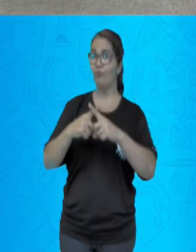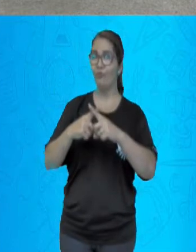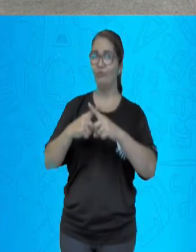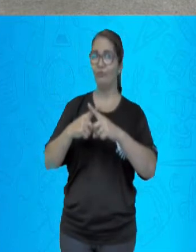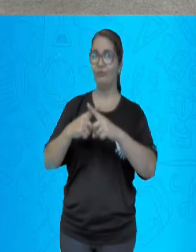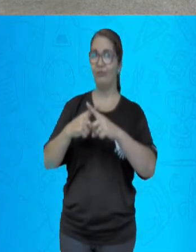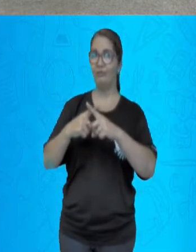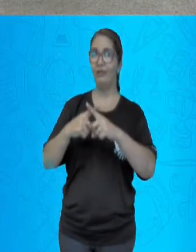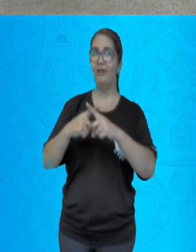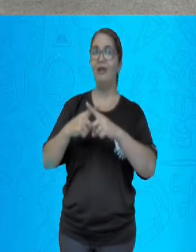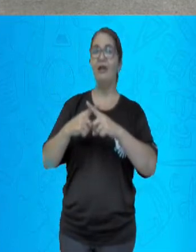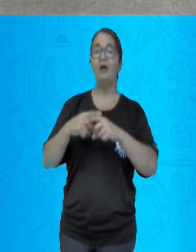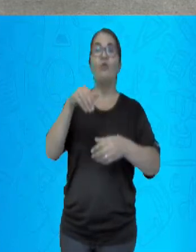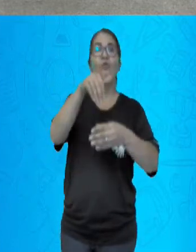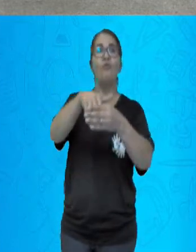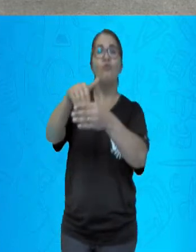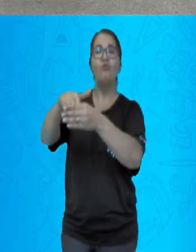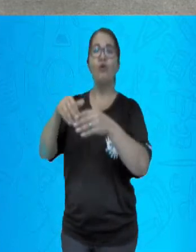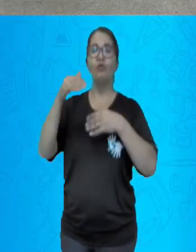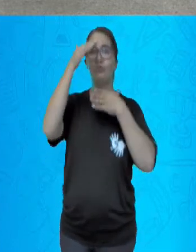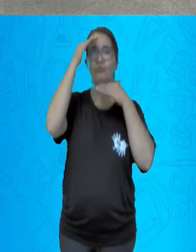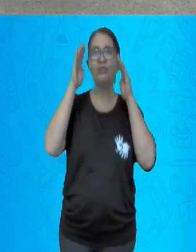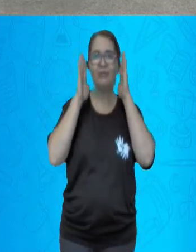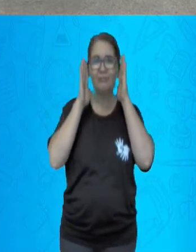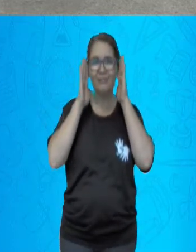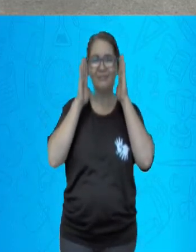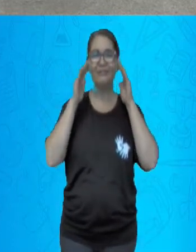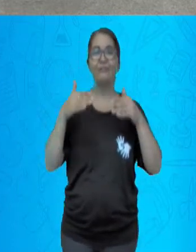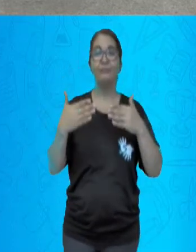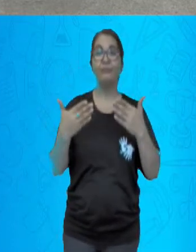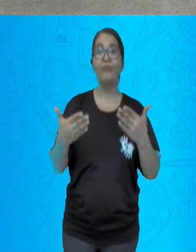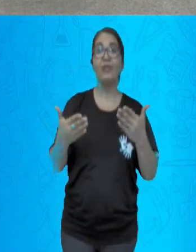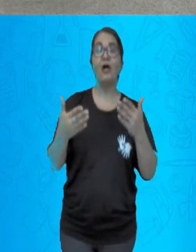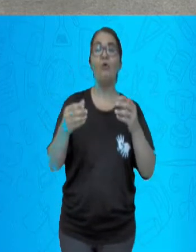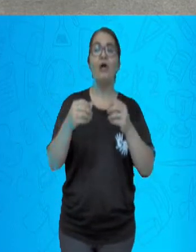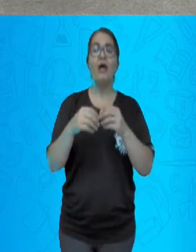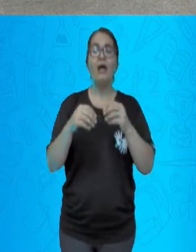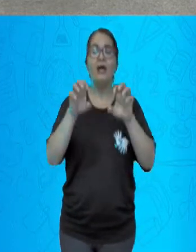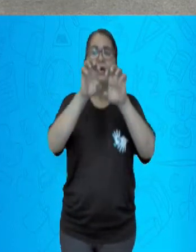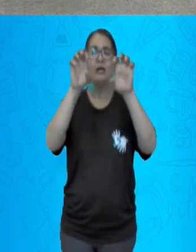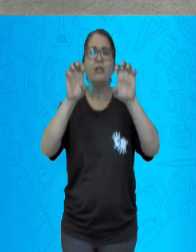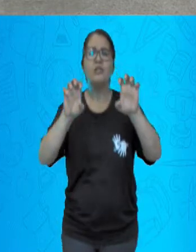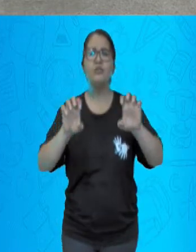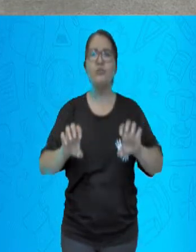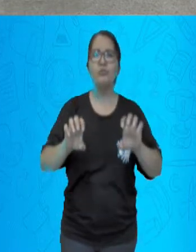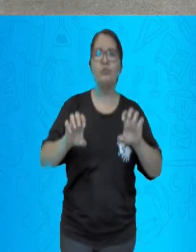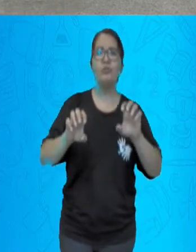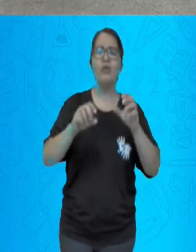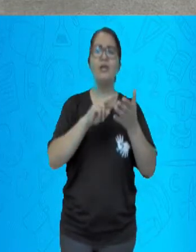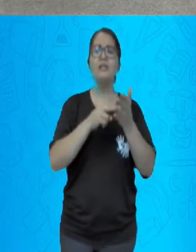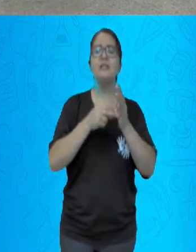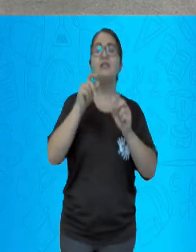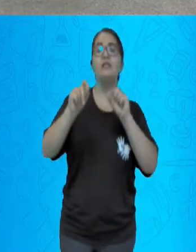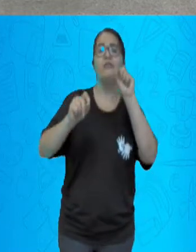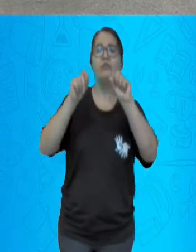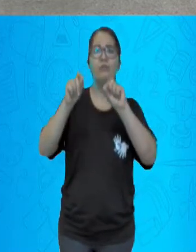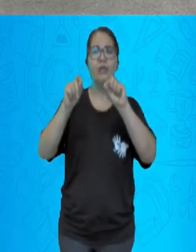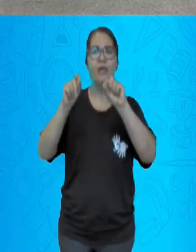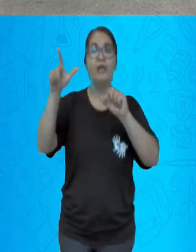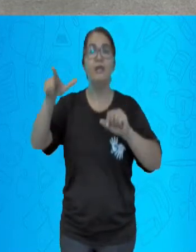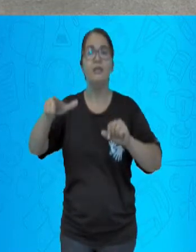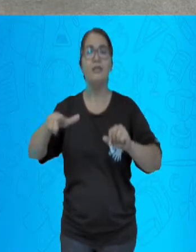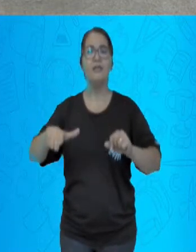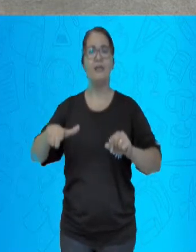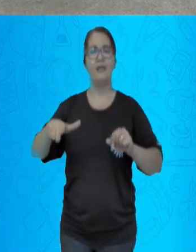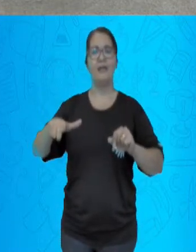ou máquina estatal, que significa as estruturas e o processo de governo interconectados,